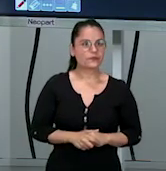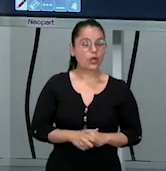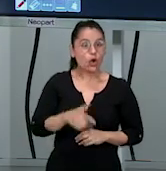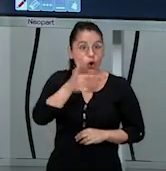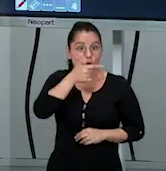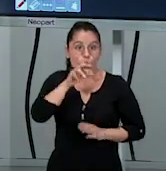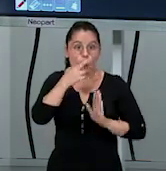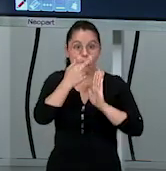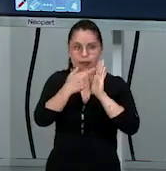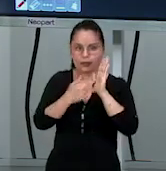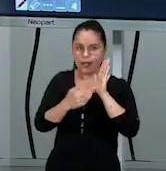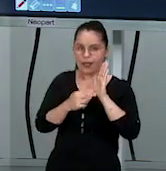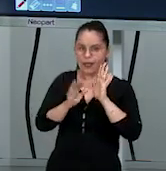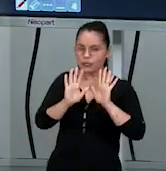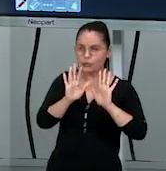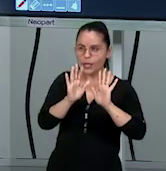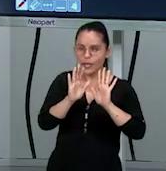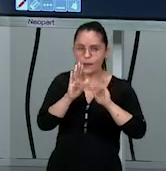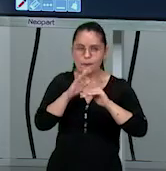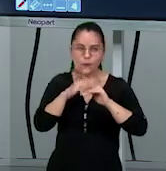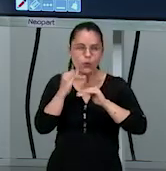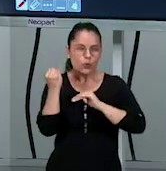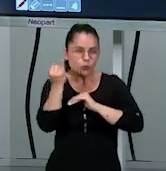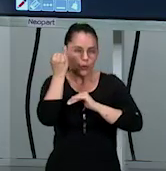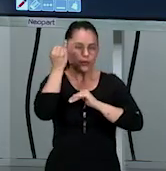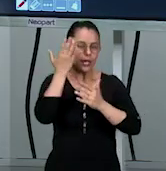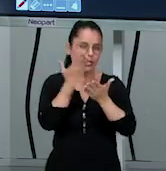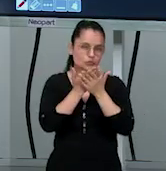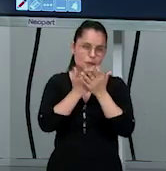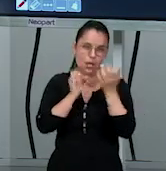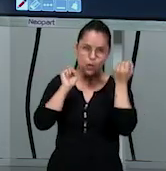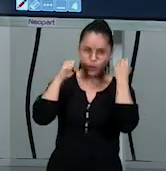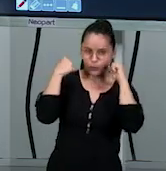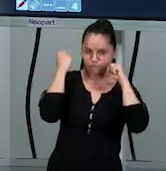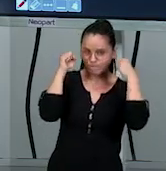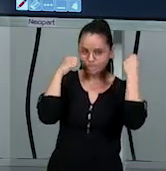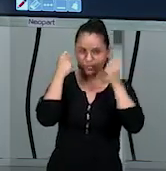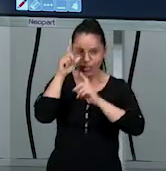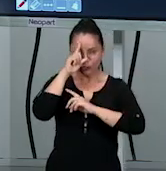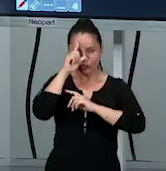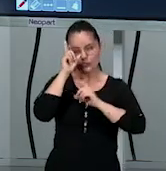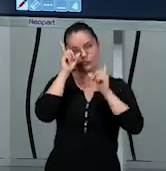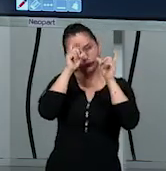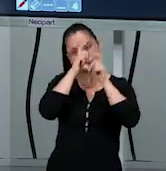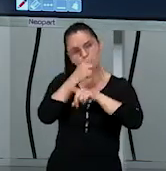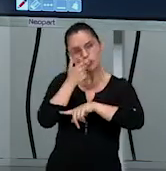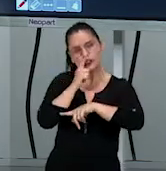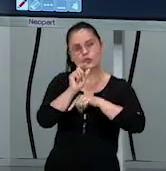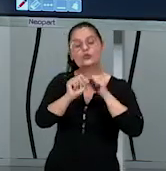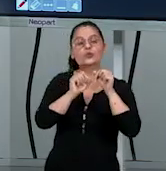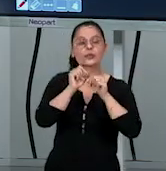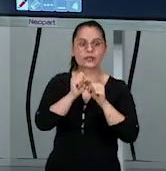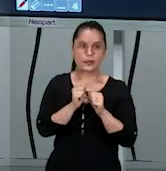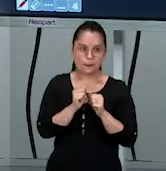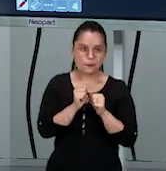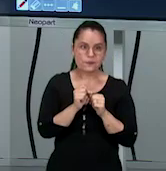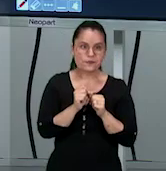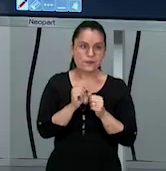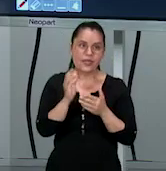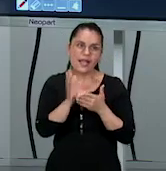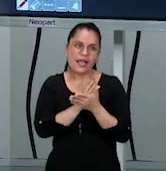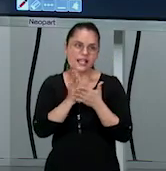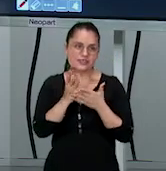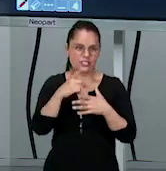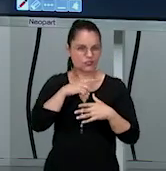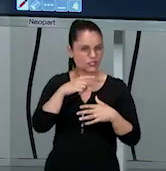Outra regra, né, que não é muito importante para as aulas de educação física lá do nosso dia a dia, dificilmente a gente vai ter isso aqui, né? Às vezes,